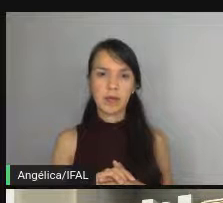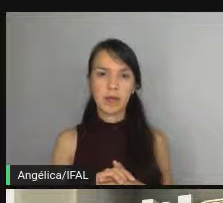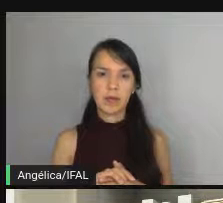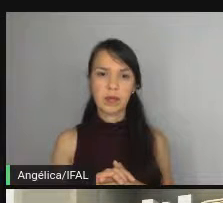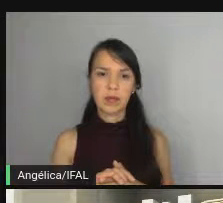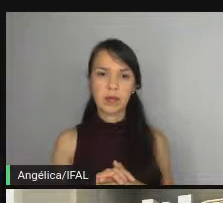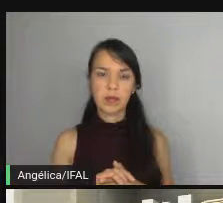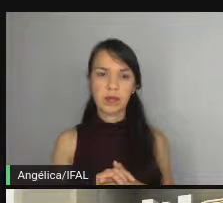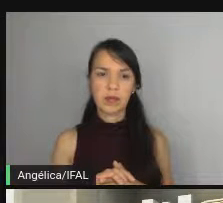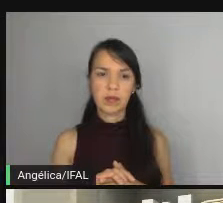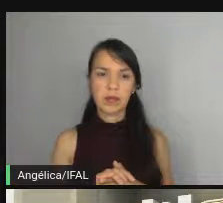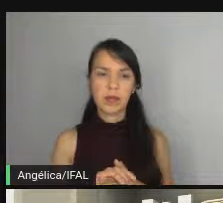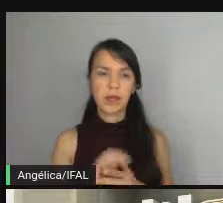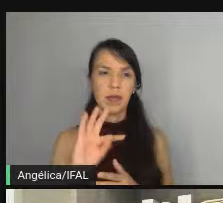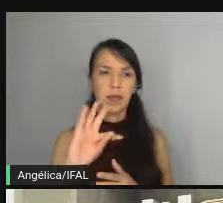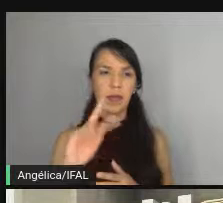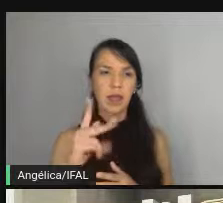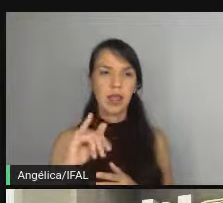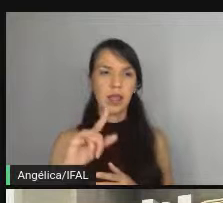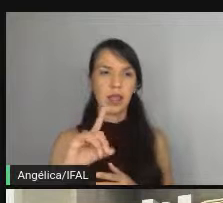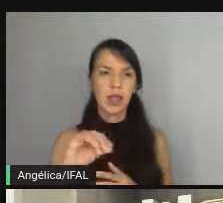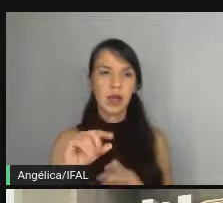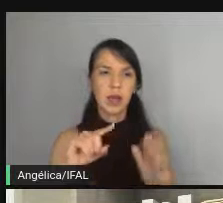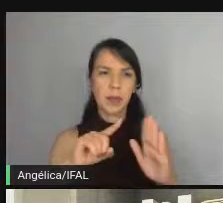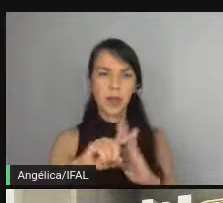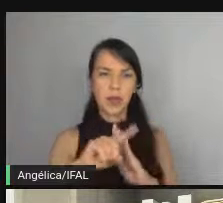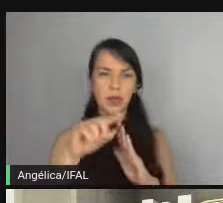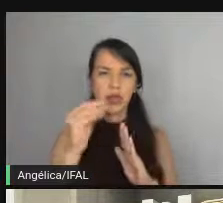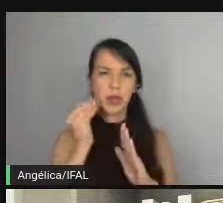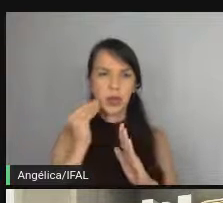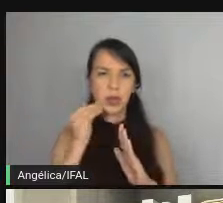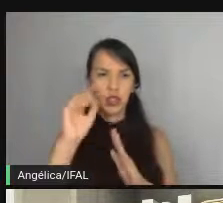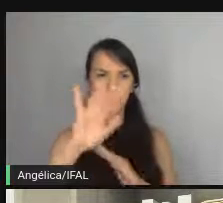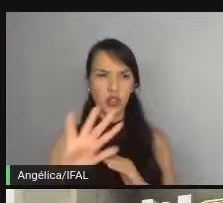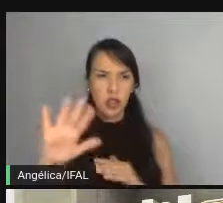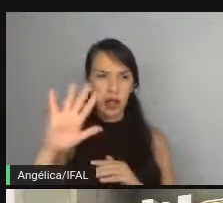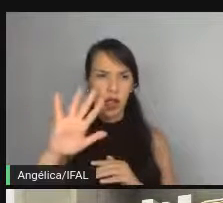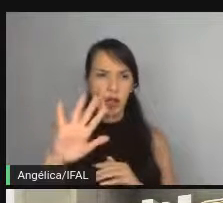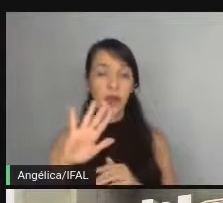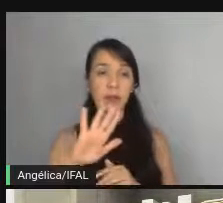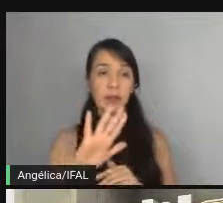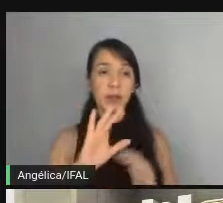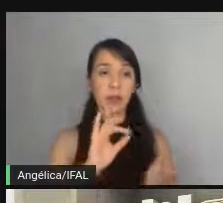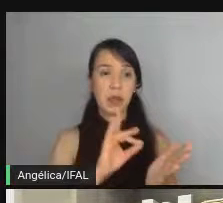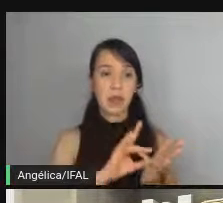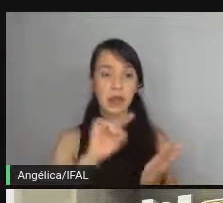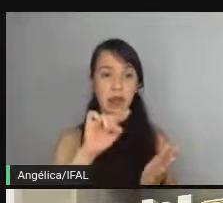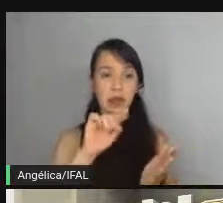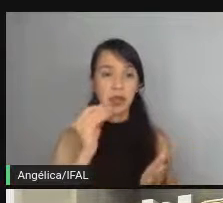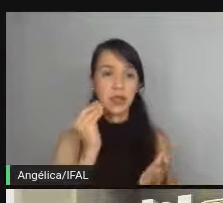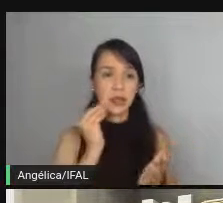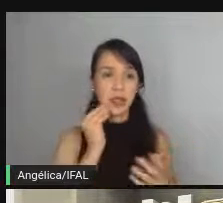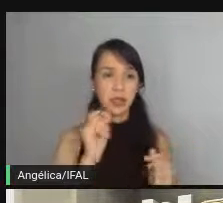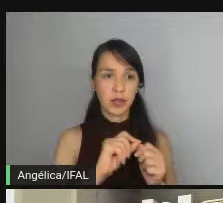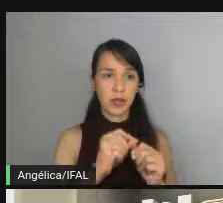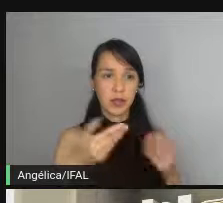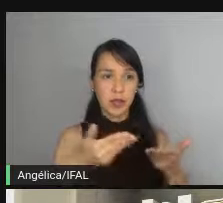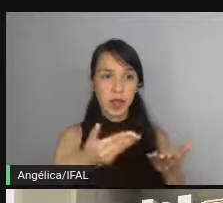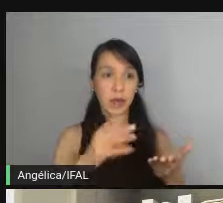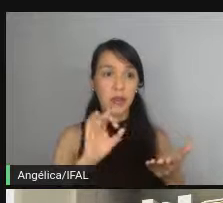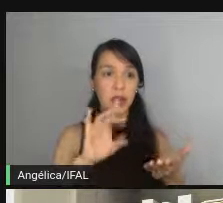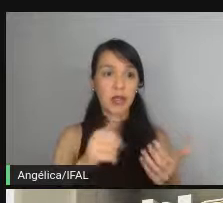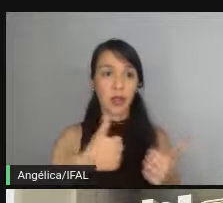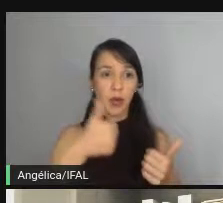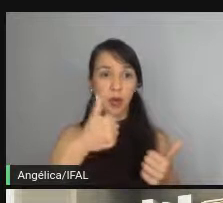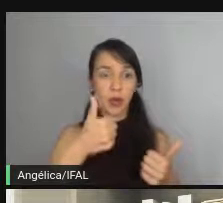o Thiago tá perguntando esse seria um tipo de teste geral na verdade esse teste que a gente tá fazendo agora é apenas